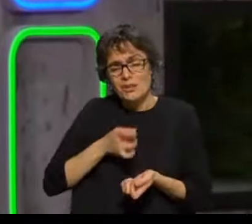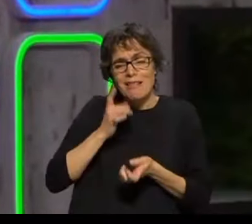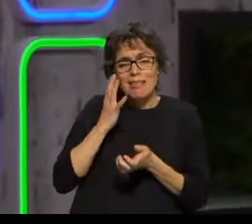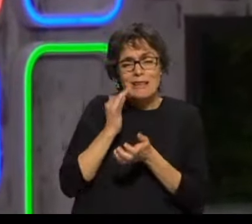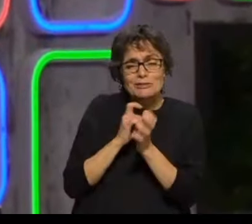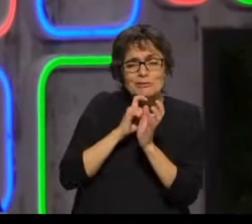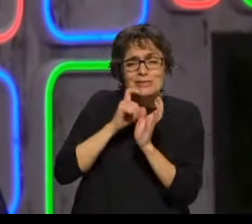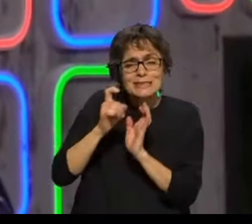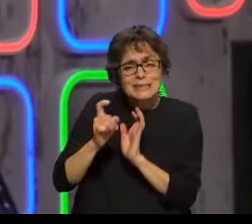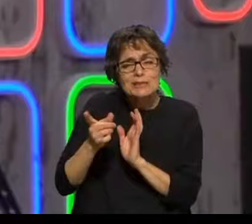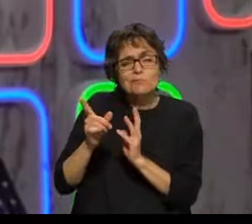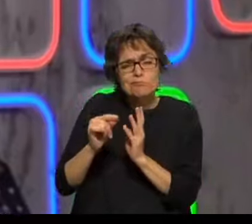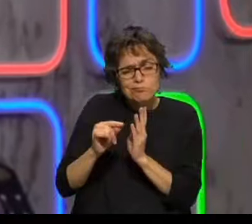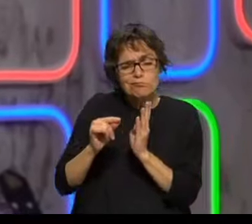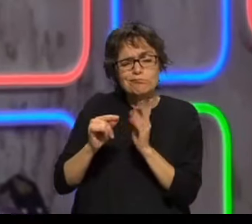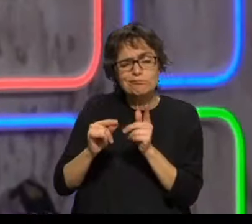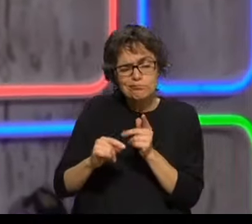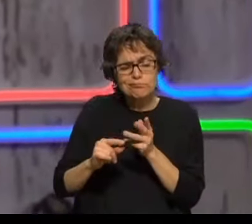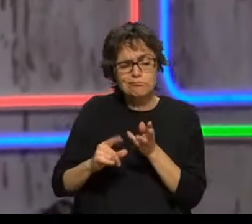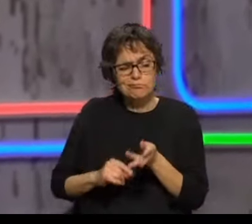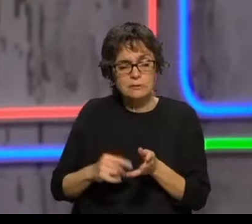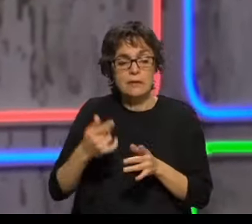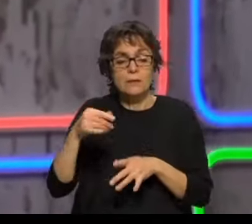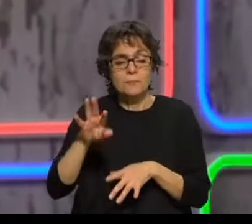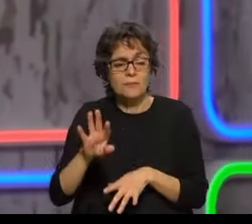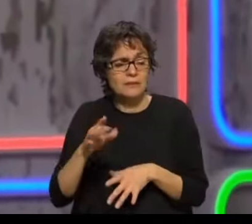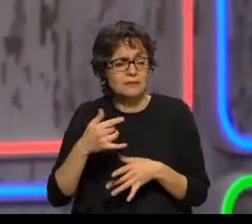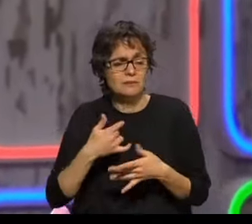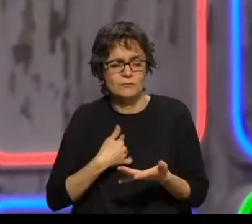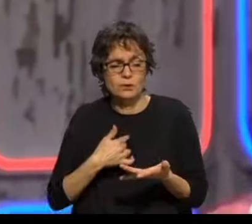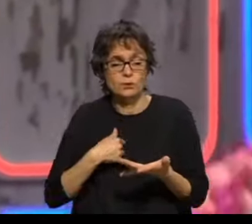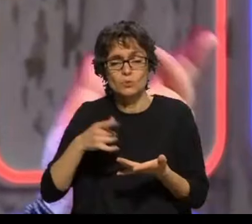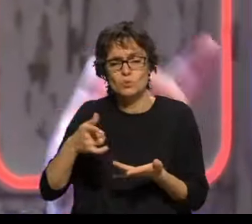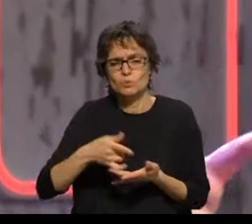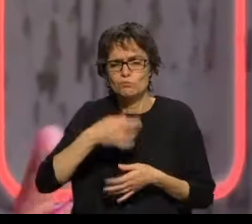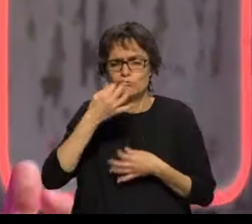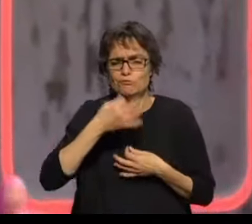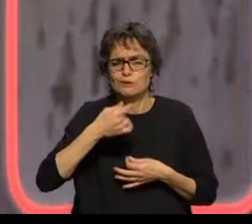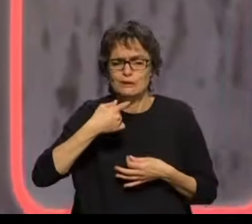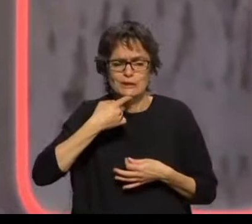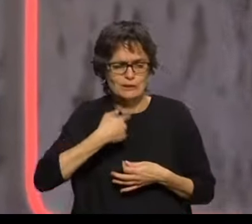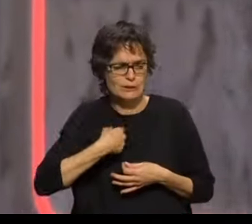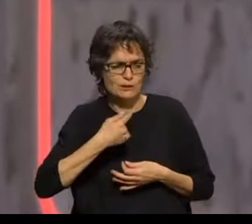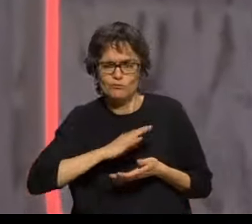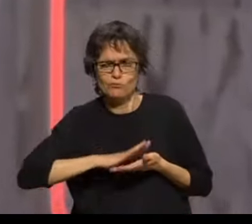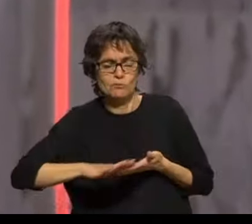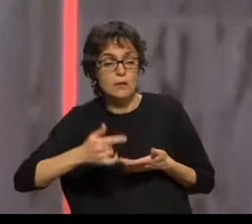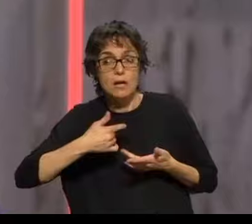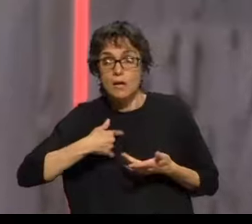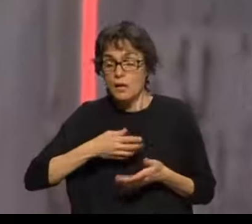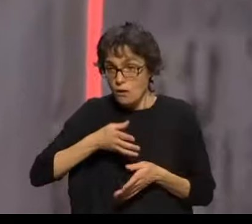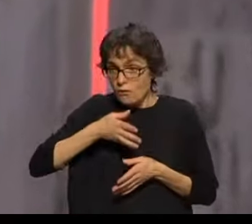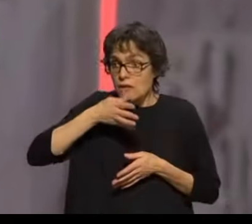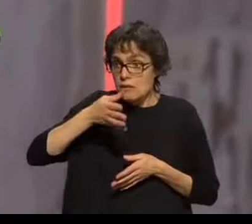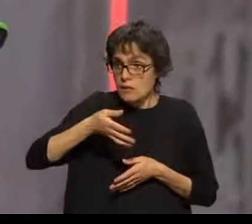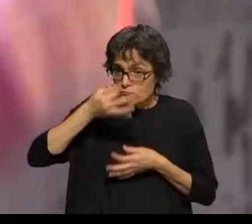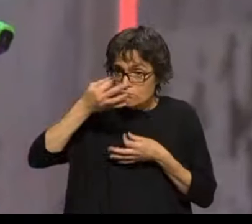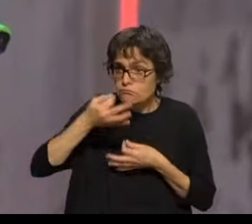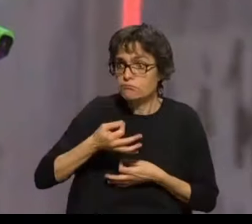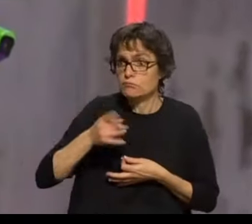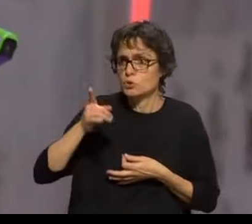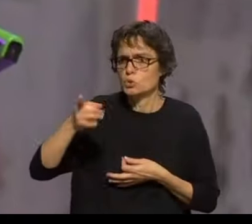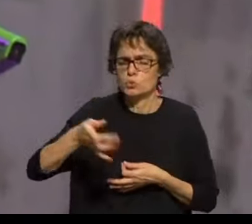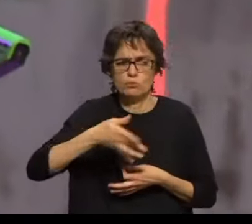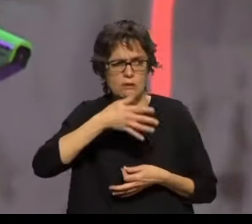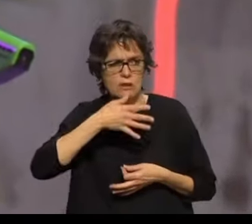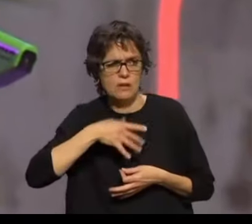bem mais que uma vez Não me levaste a sério quando eu queria dizer Jogaste